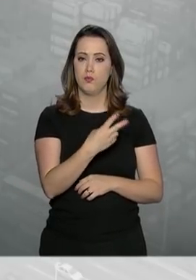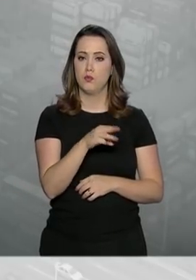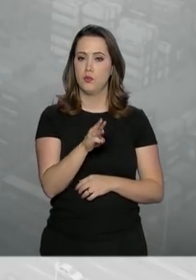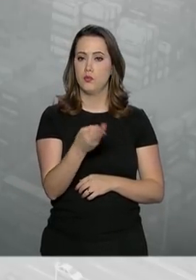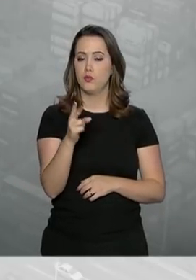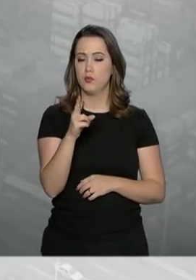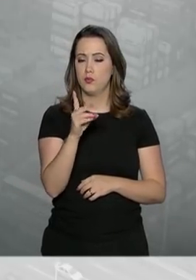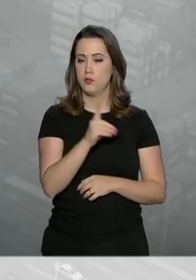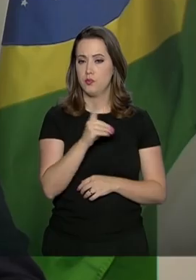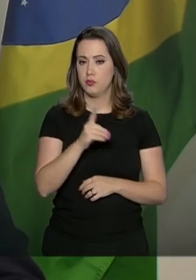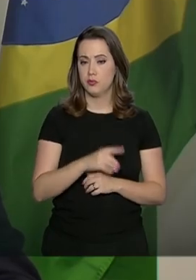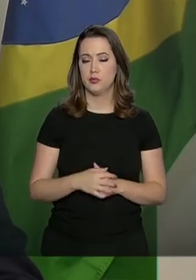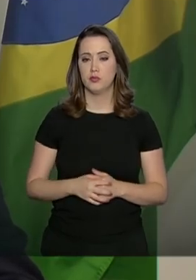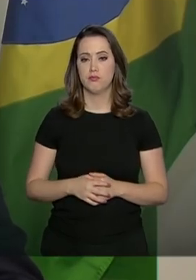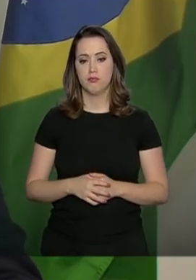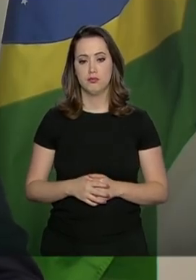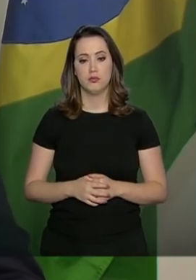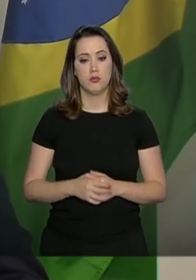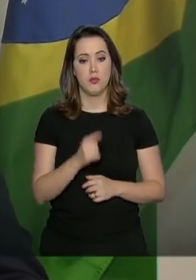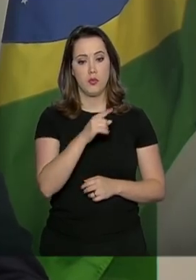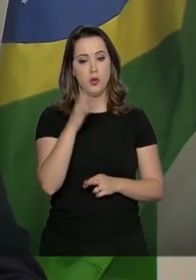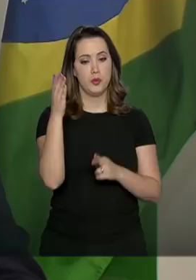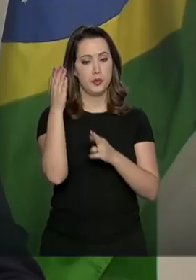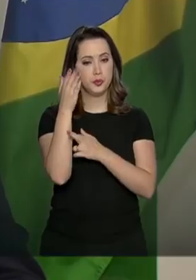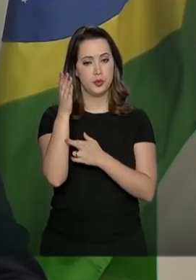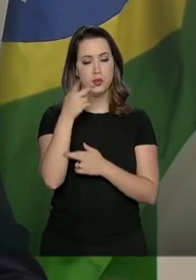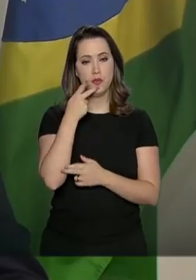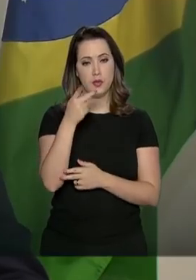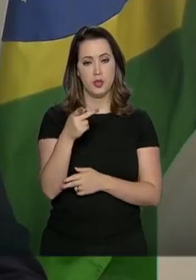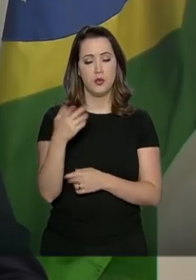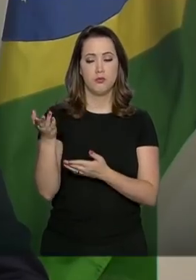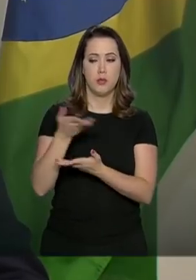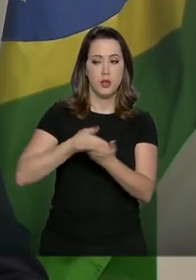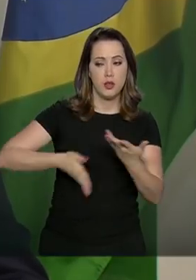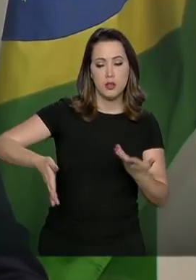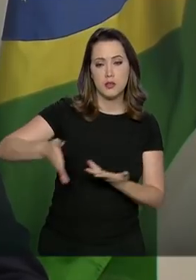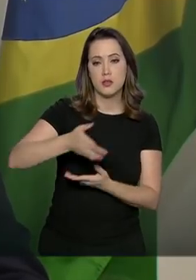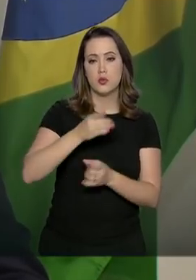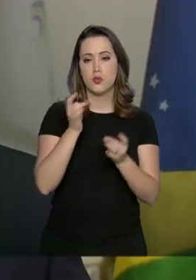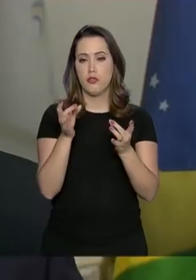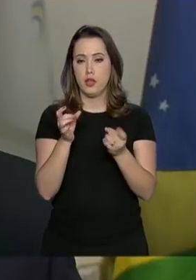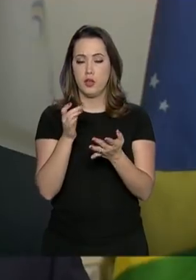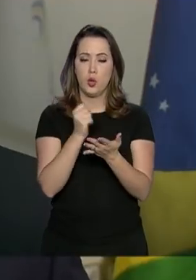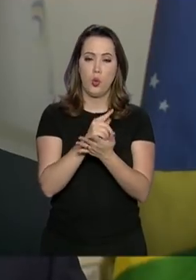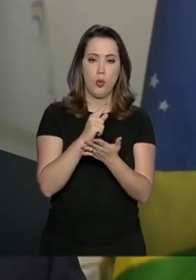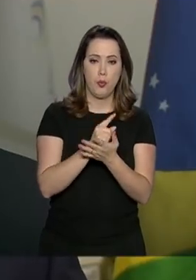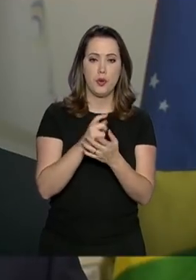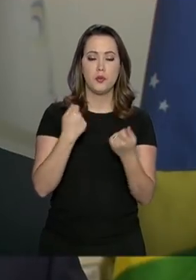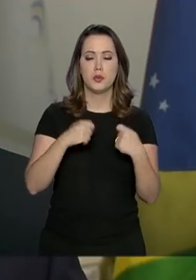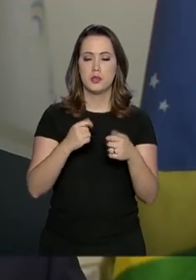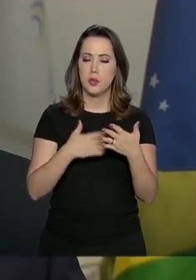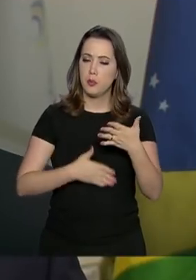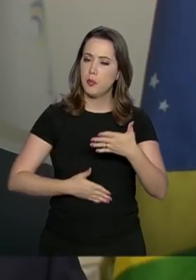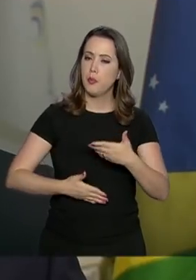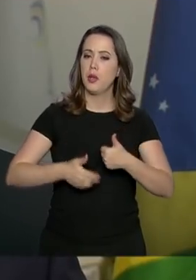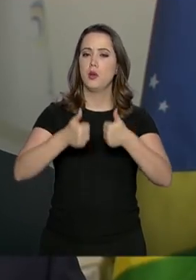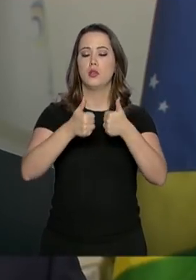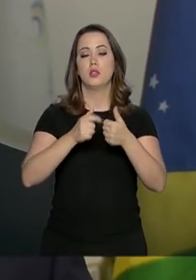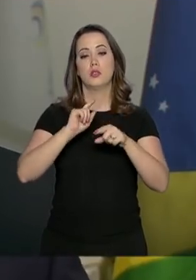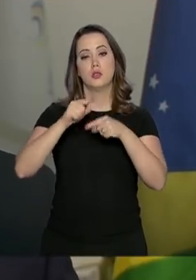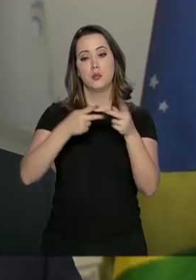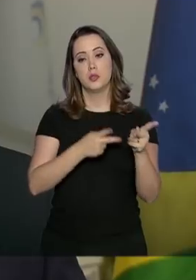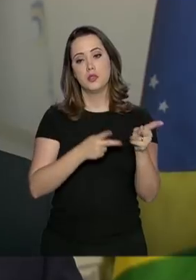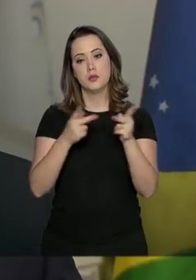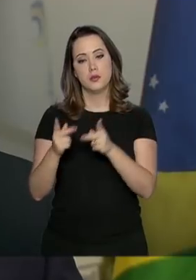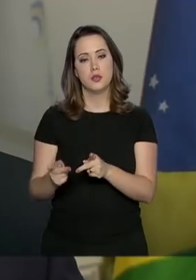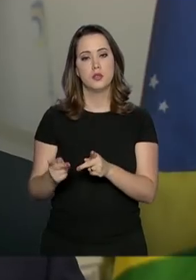milhões. O consto de Israel no Brasil destaca que a relação comercial entre os dois países deve melhorar depois da visita do